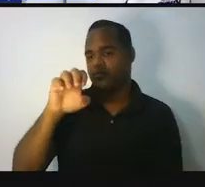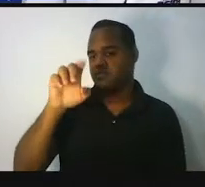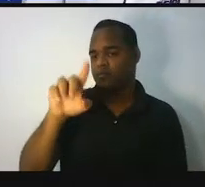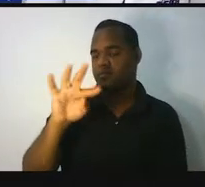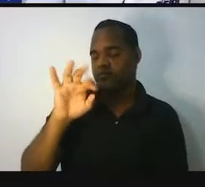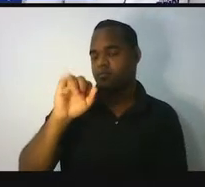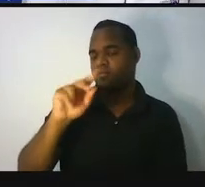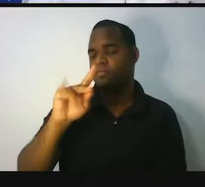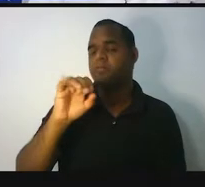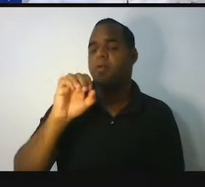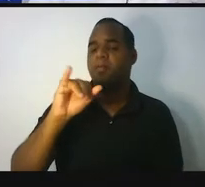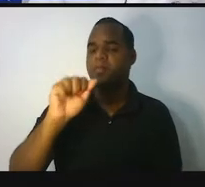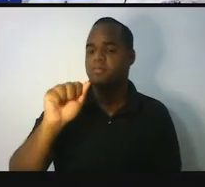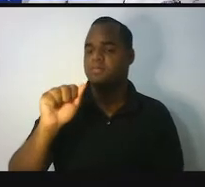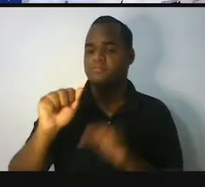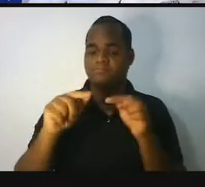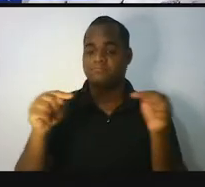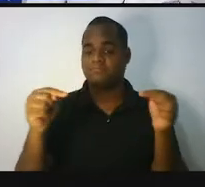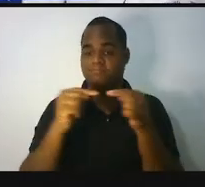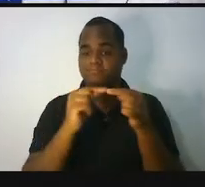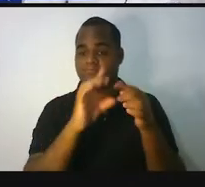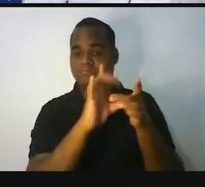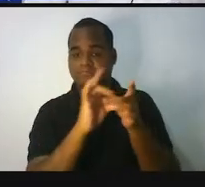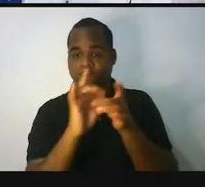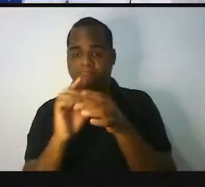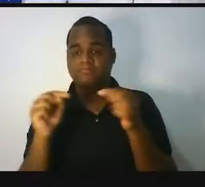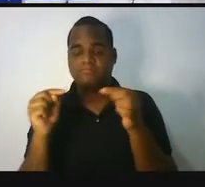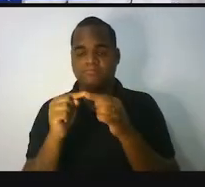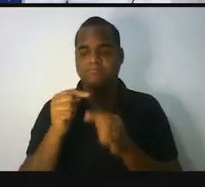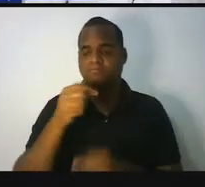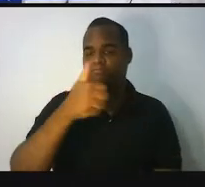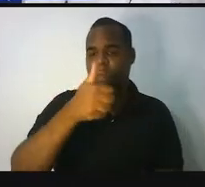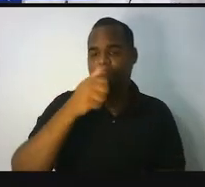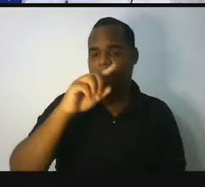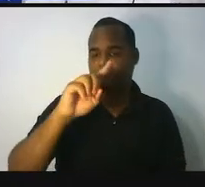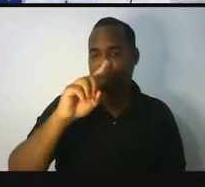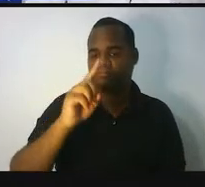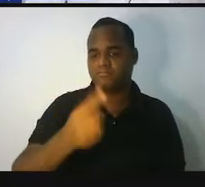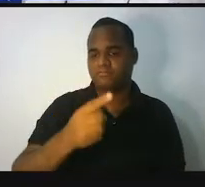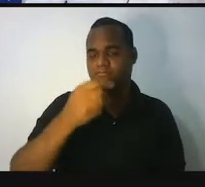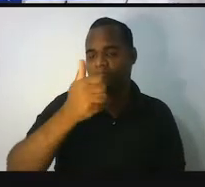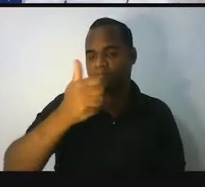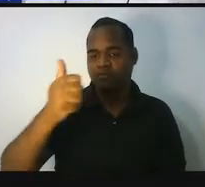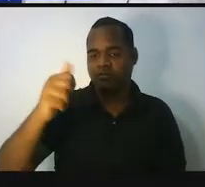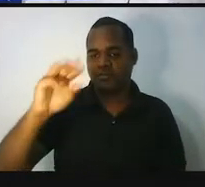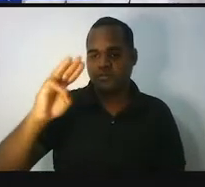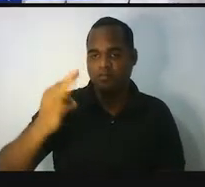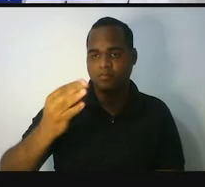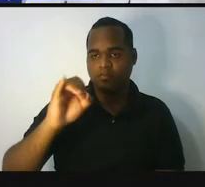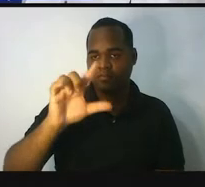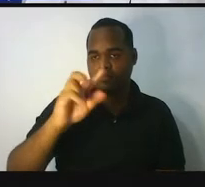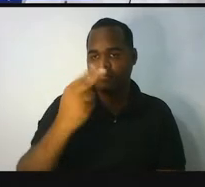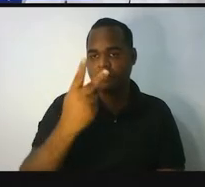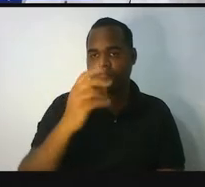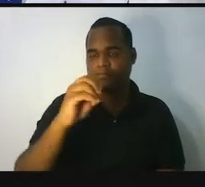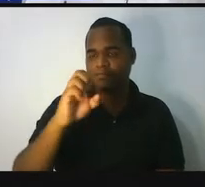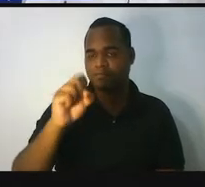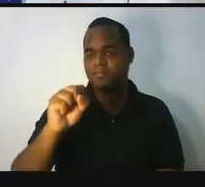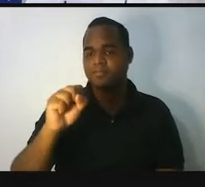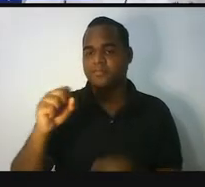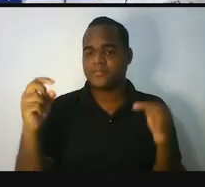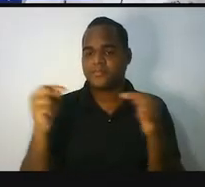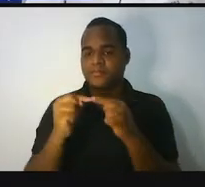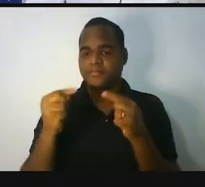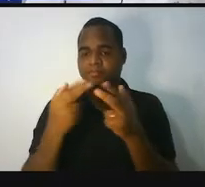em relação aos 1.111 milhões de pessoas que habitavam na África em 2014,